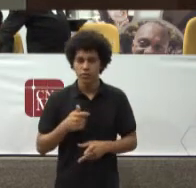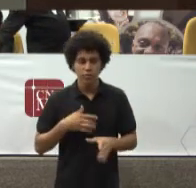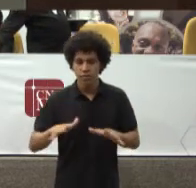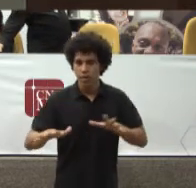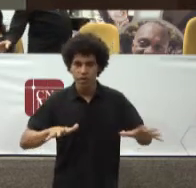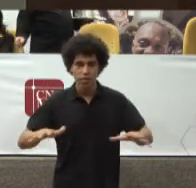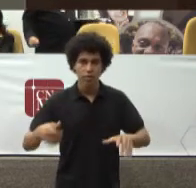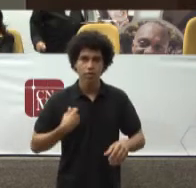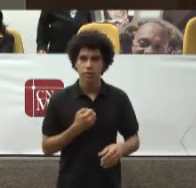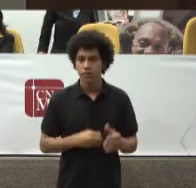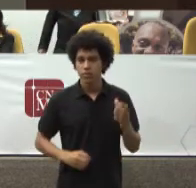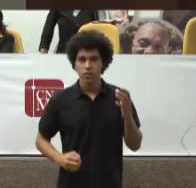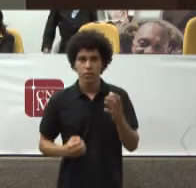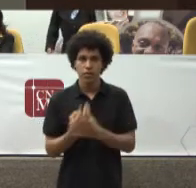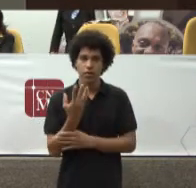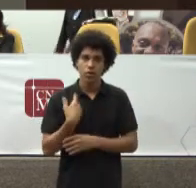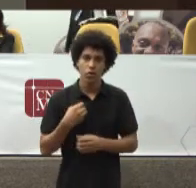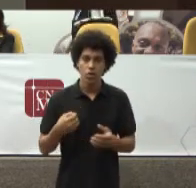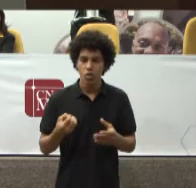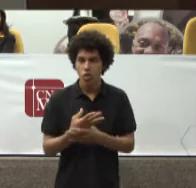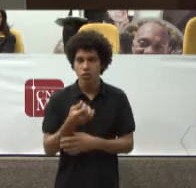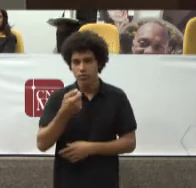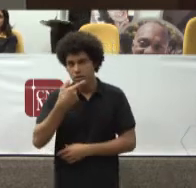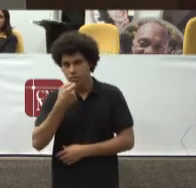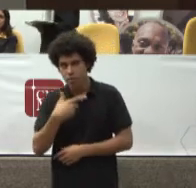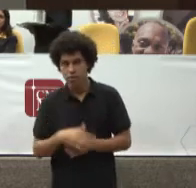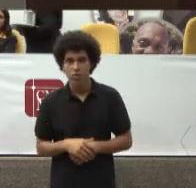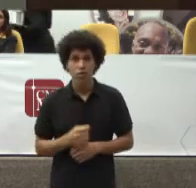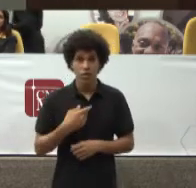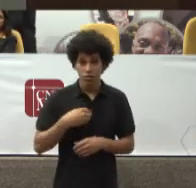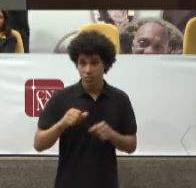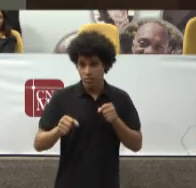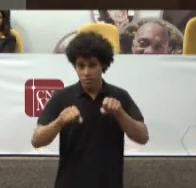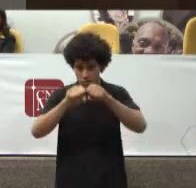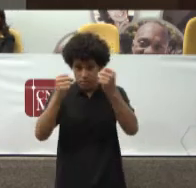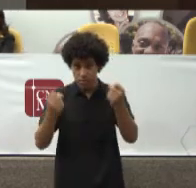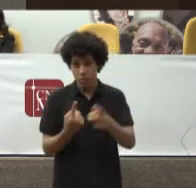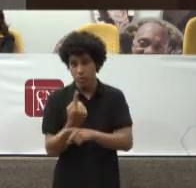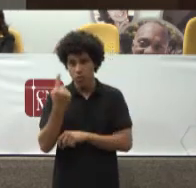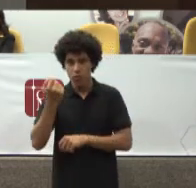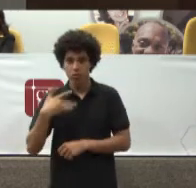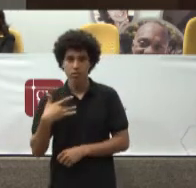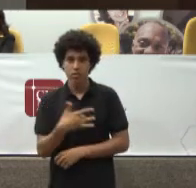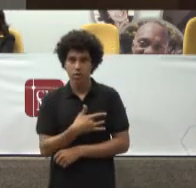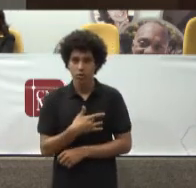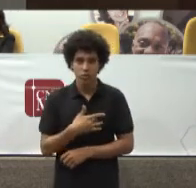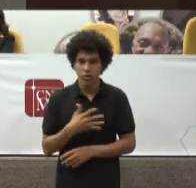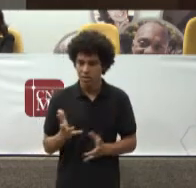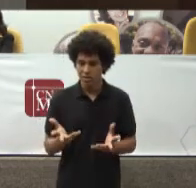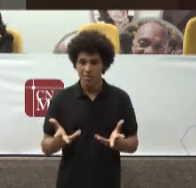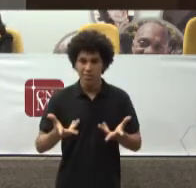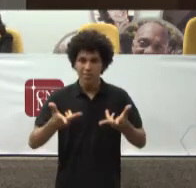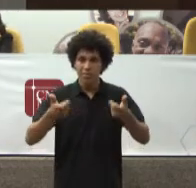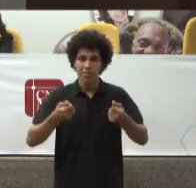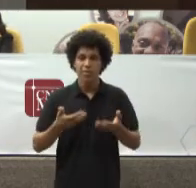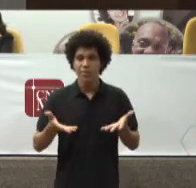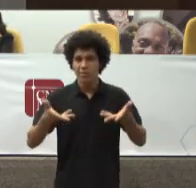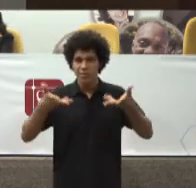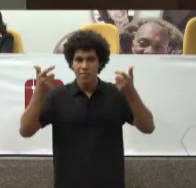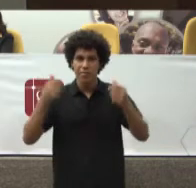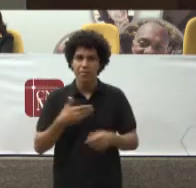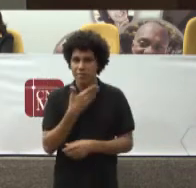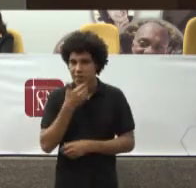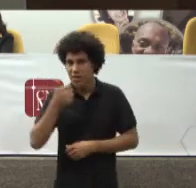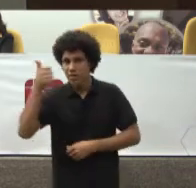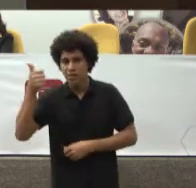Incorpore novos medicamentos Que o sistema Único de saúde Aprimore algumas Das suas funções Mas